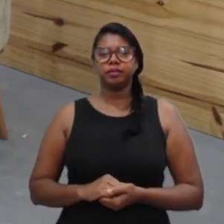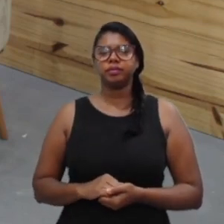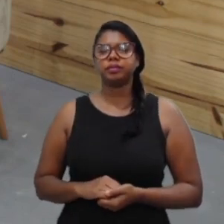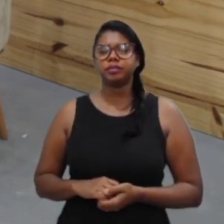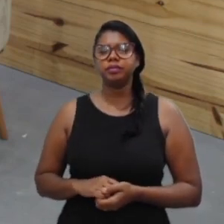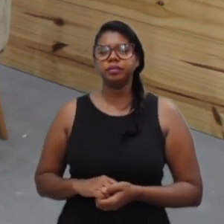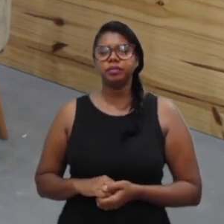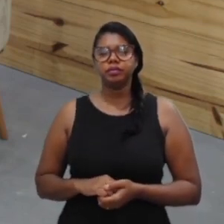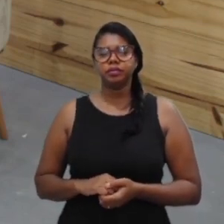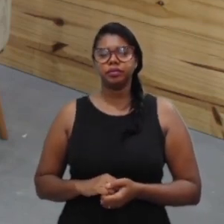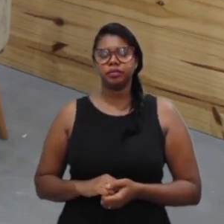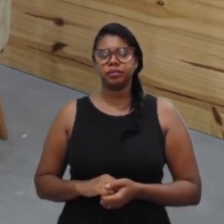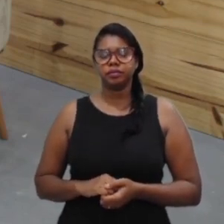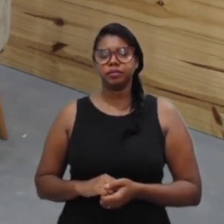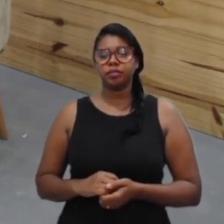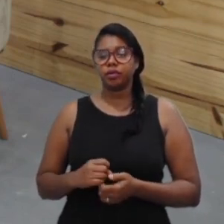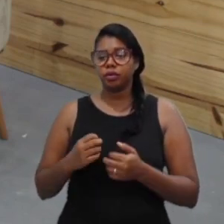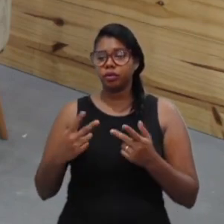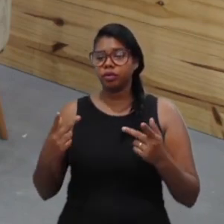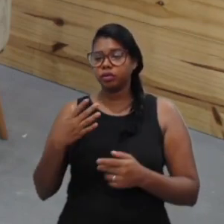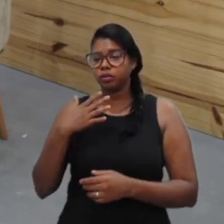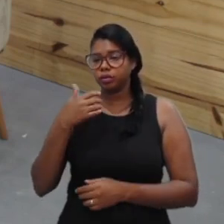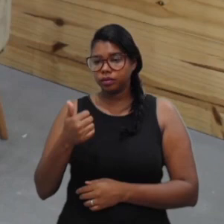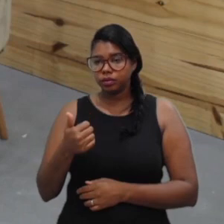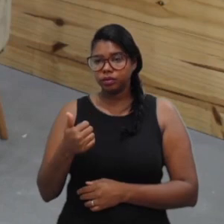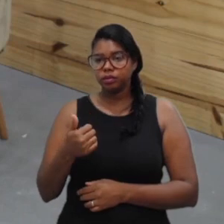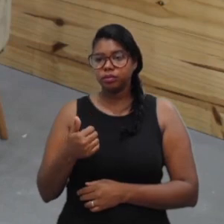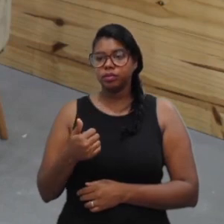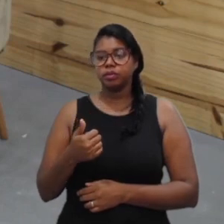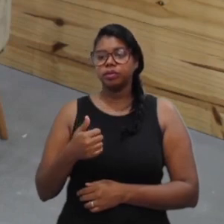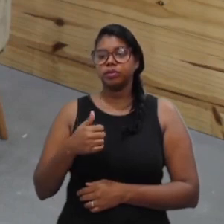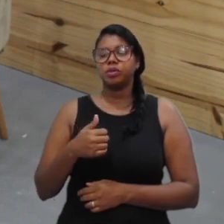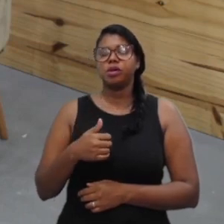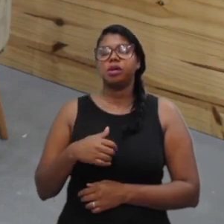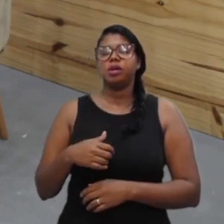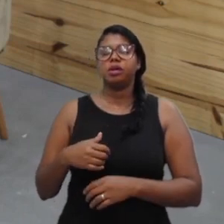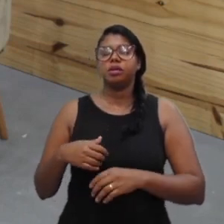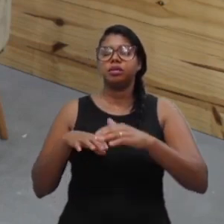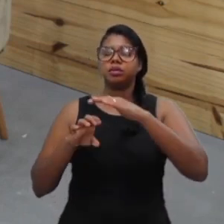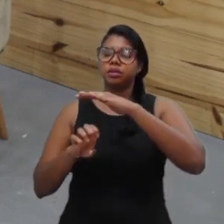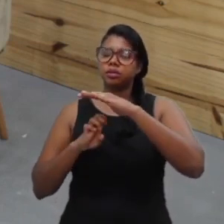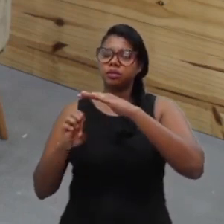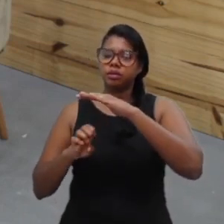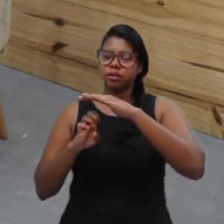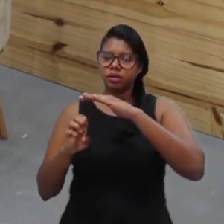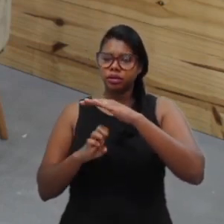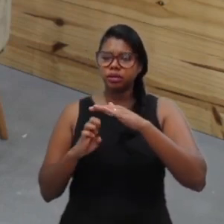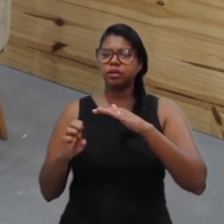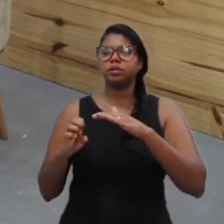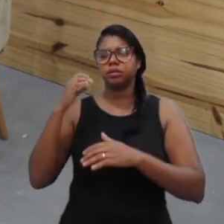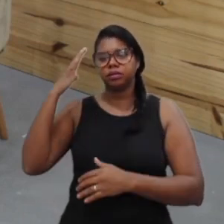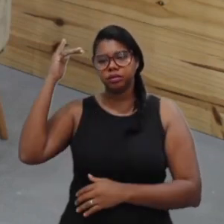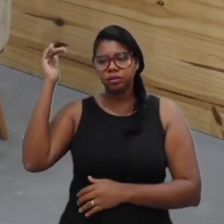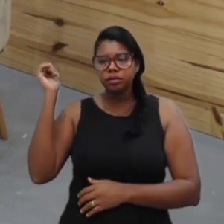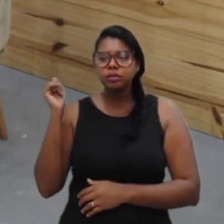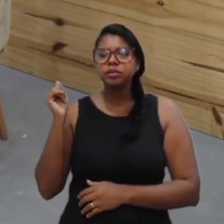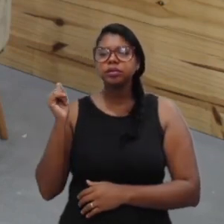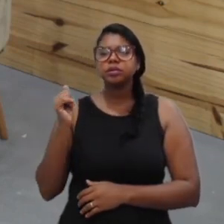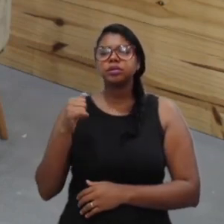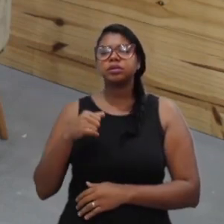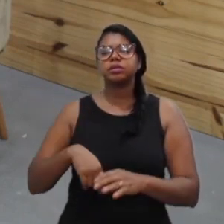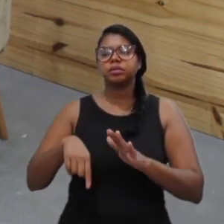assim, em uma empresa de grande porte, é que os processos são bem mapeados.